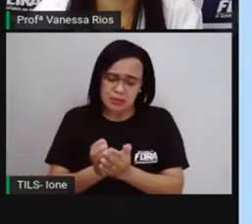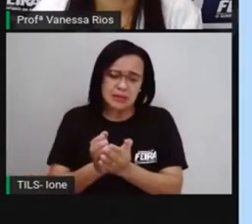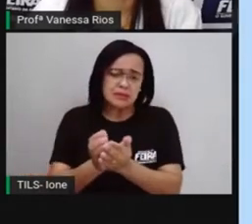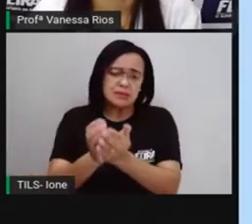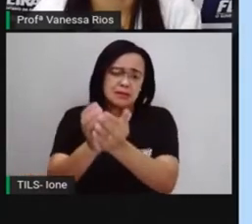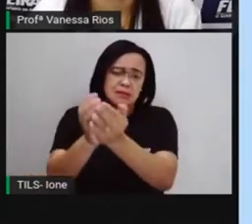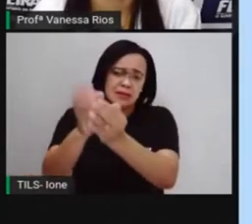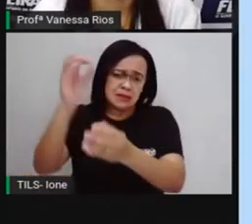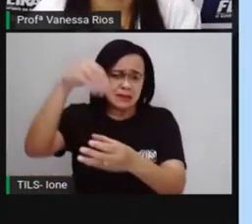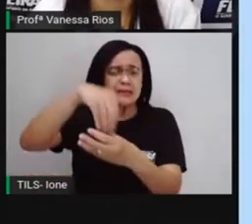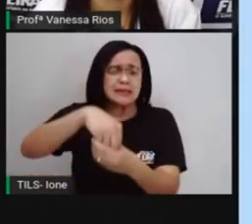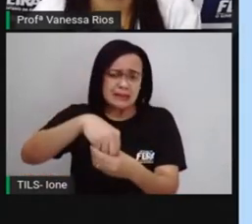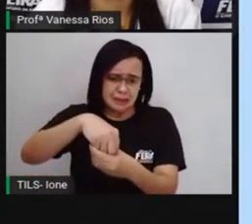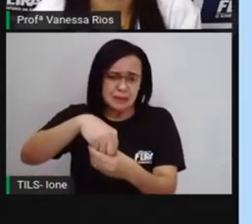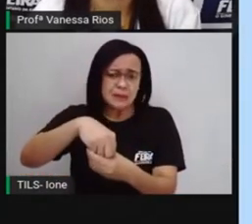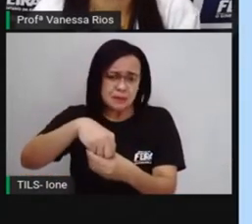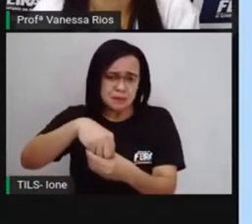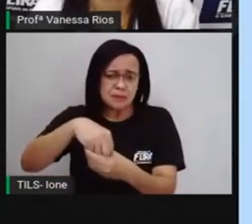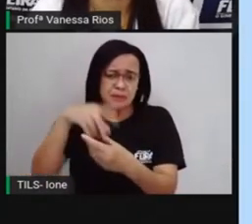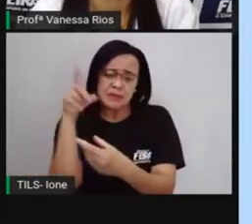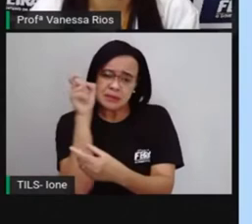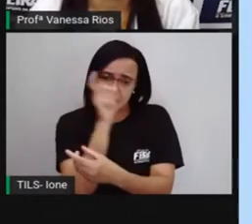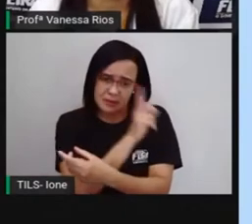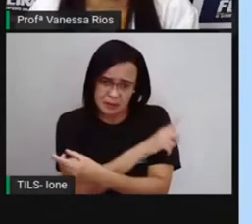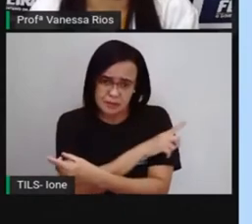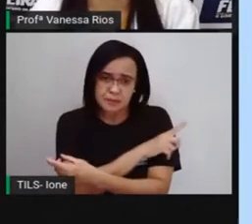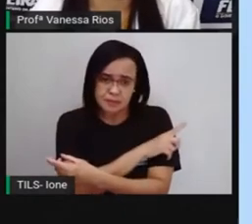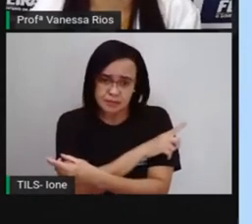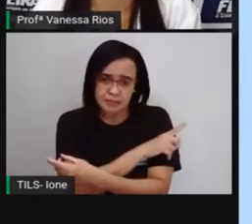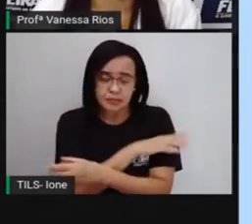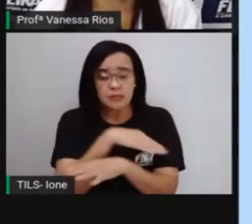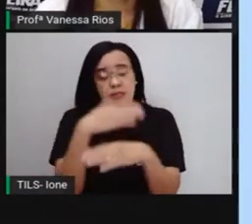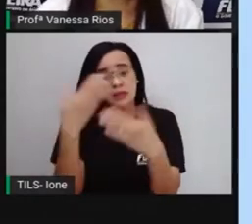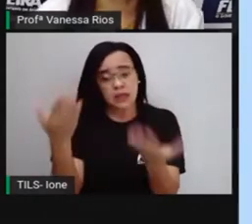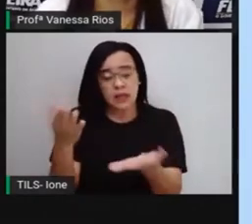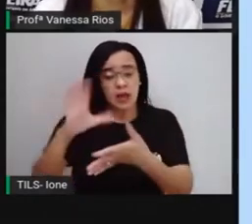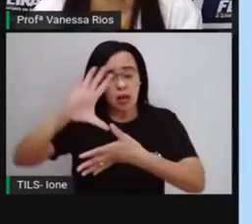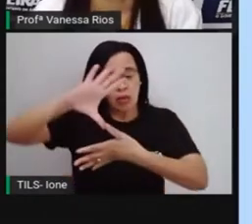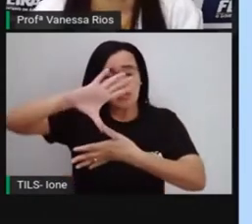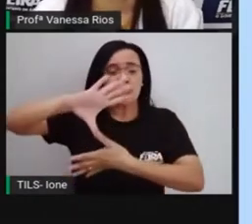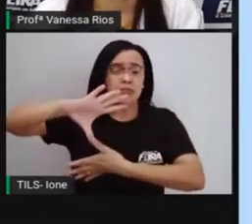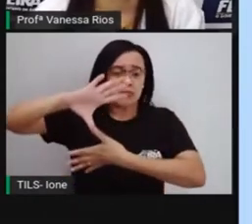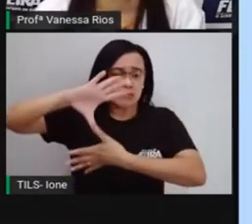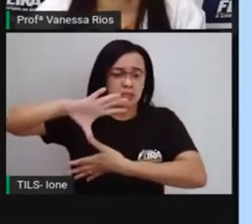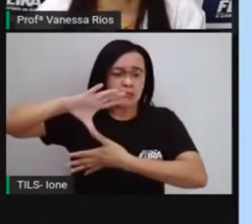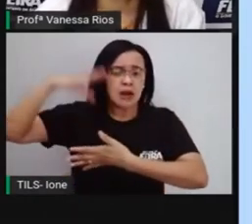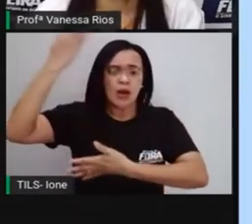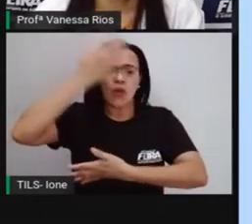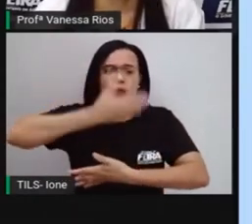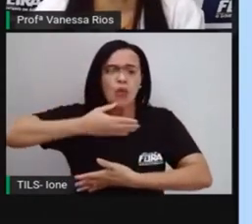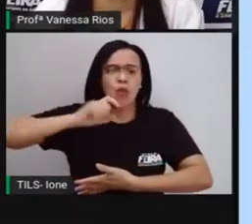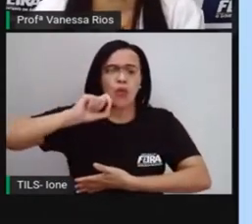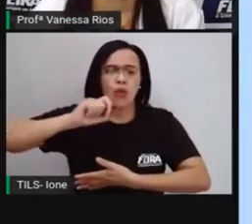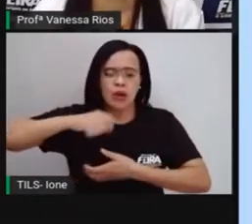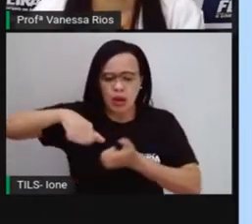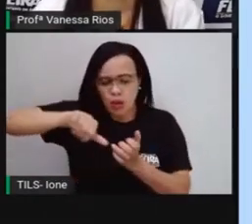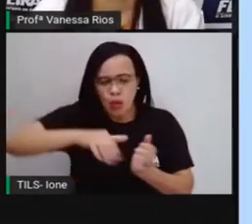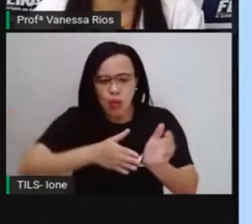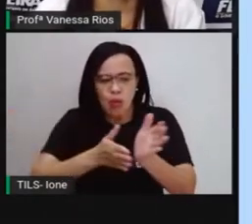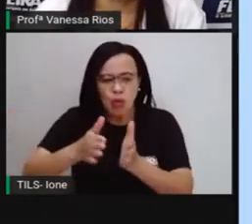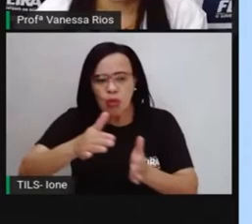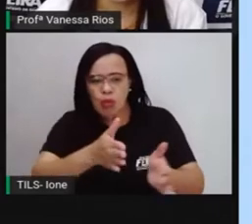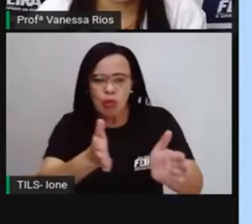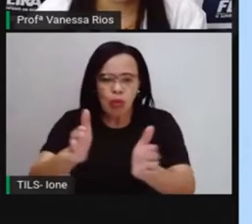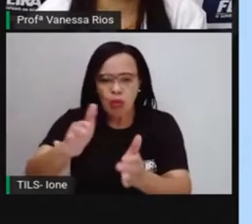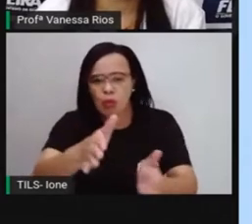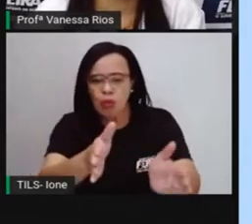A Pró colocou esse mapa aí para a gente observar, né? As várias rotas, os vários caminhos, onde os navios